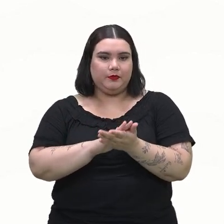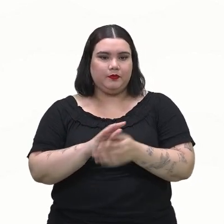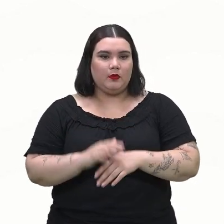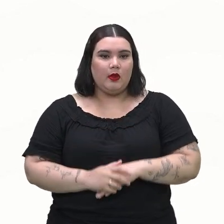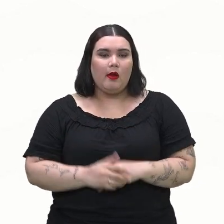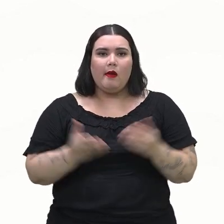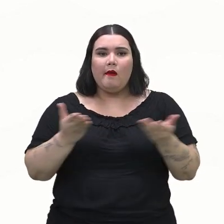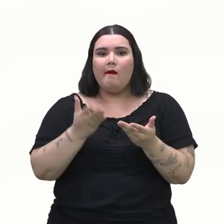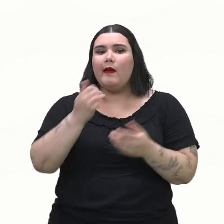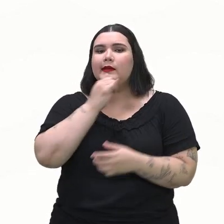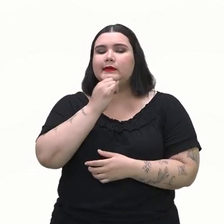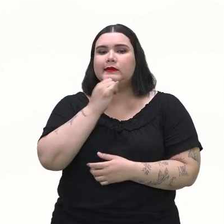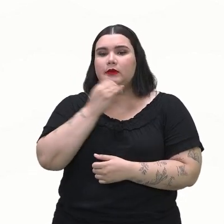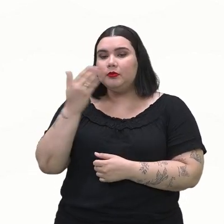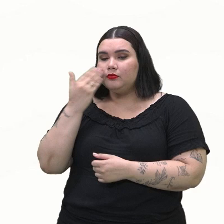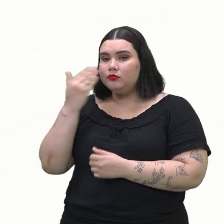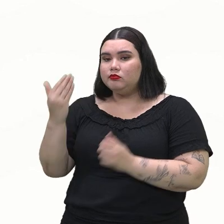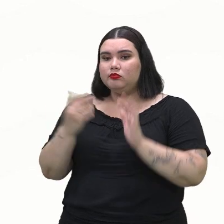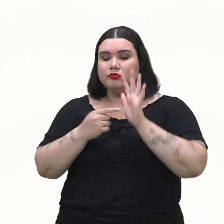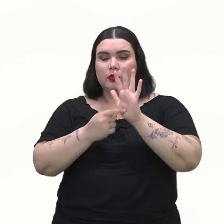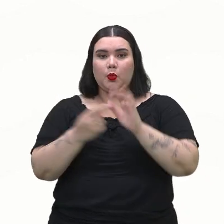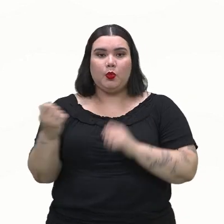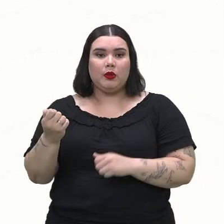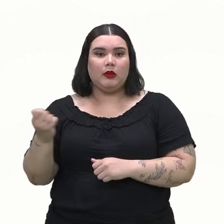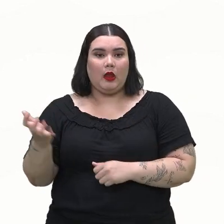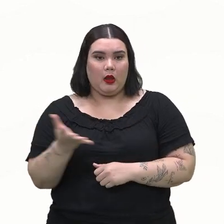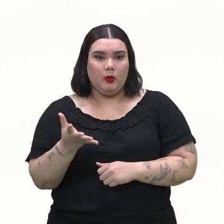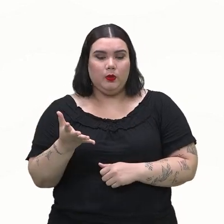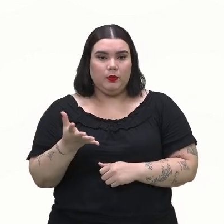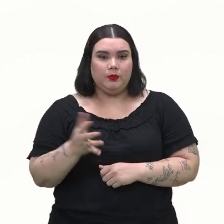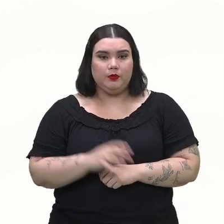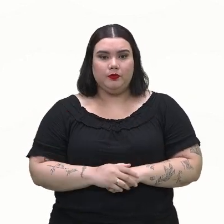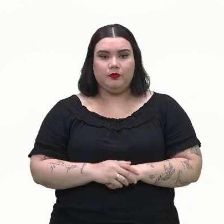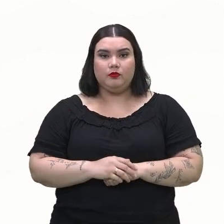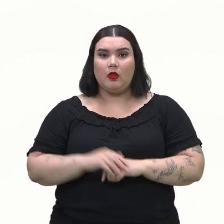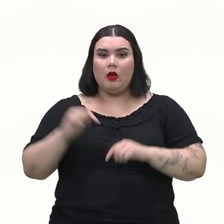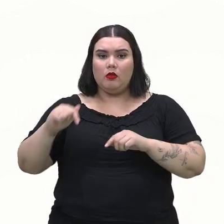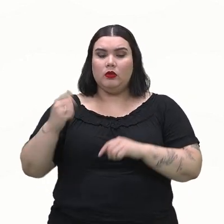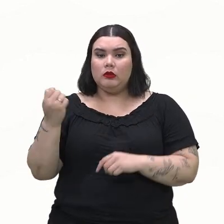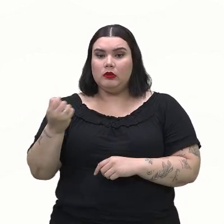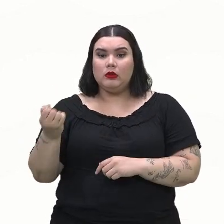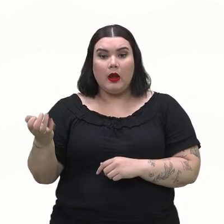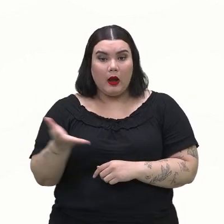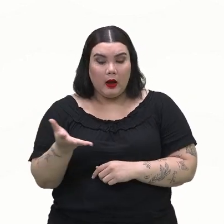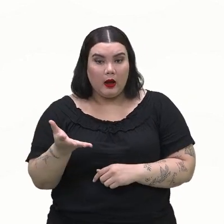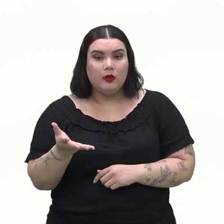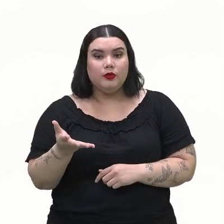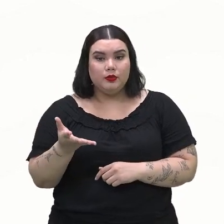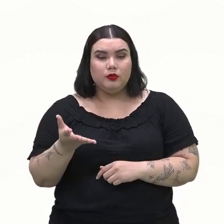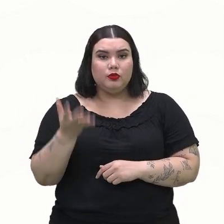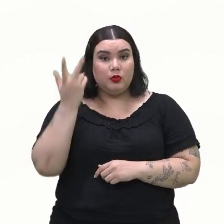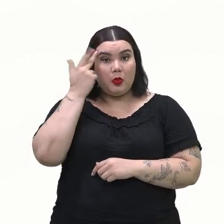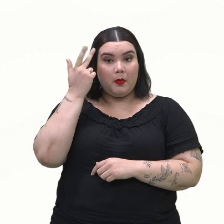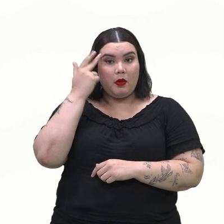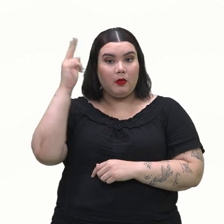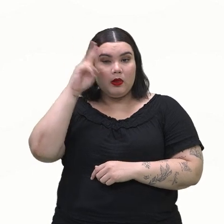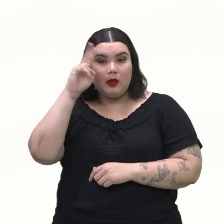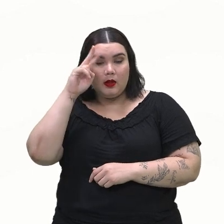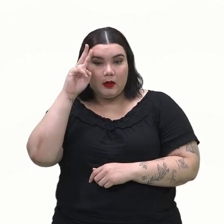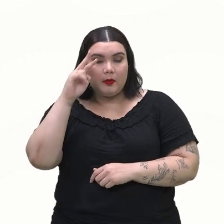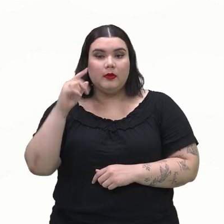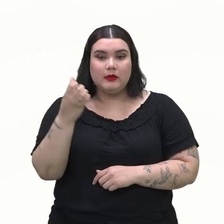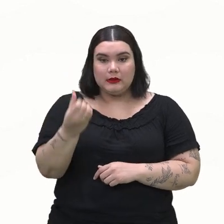por exemplo, o lançamento de um dado. Ok? E desse lançamento de um dado, um dado comum, não se esqueçam,